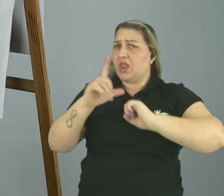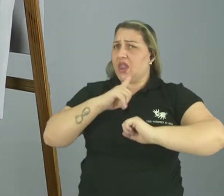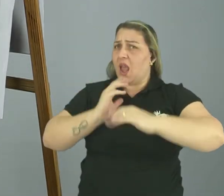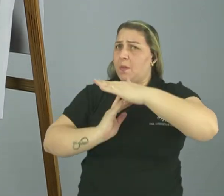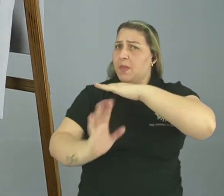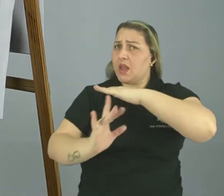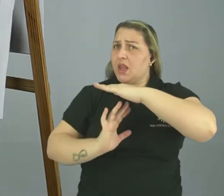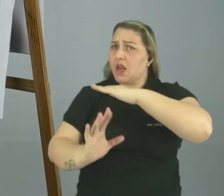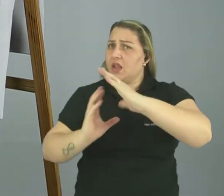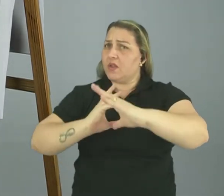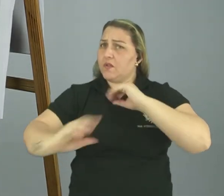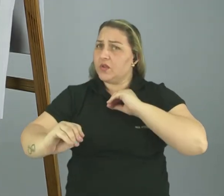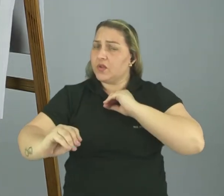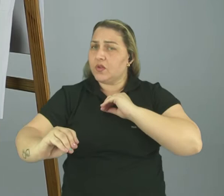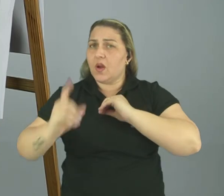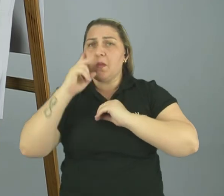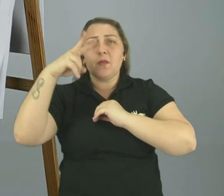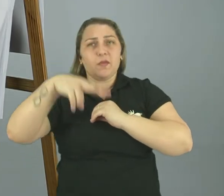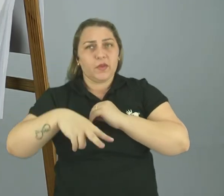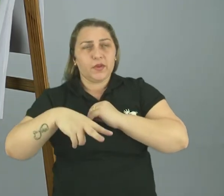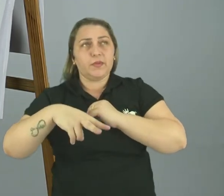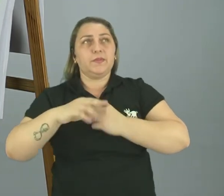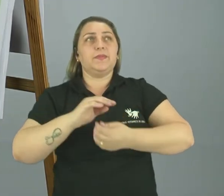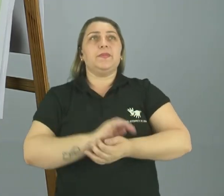situação de refúgio? Vamos ver aqui